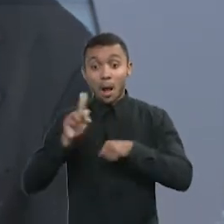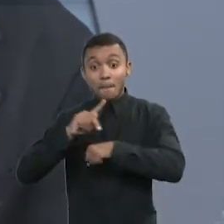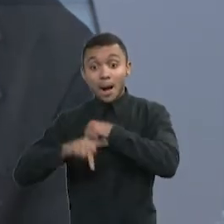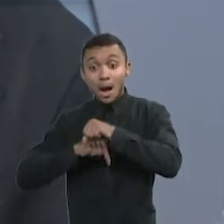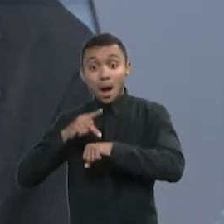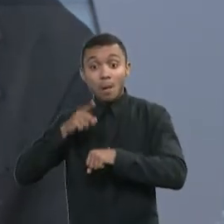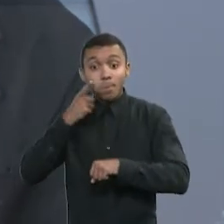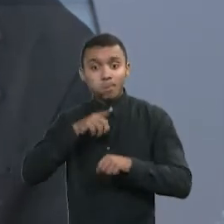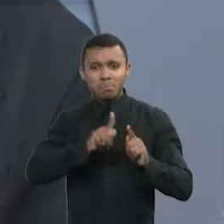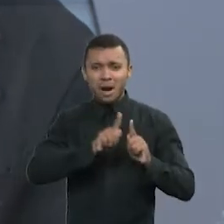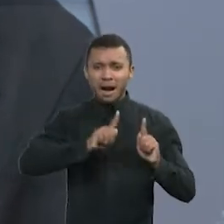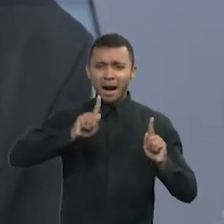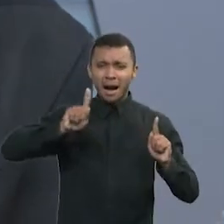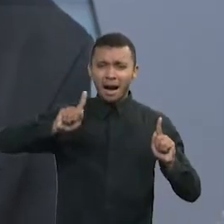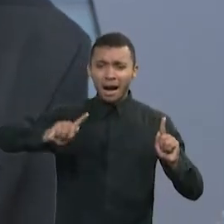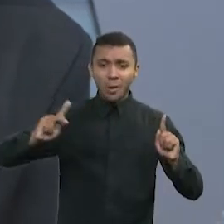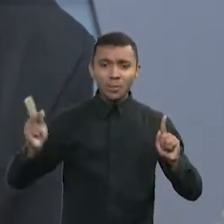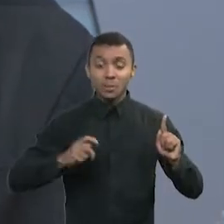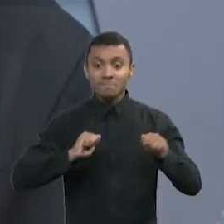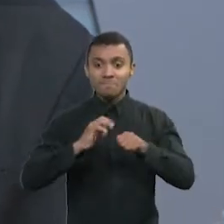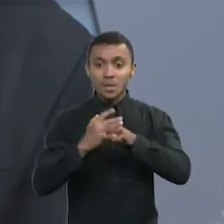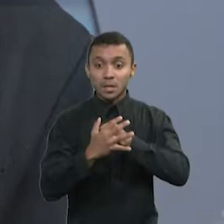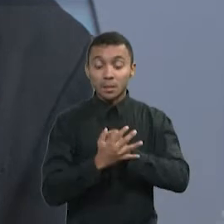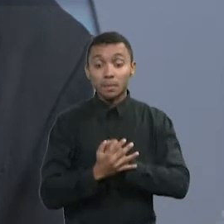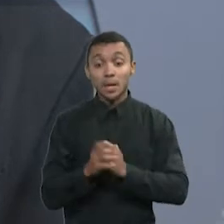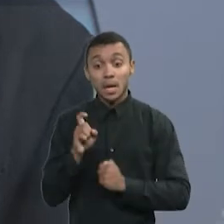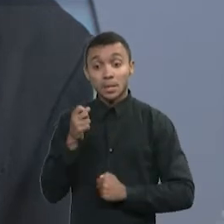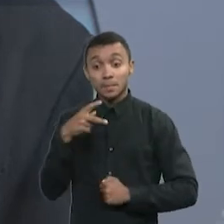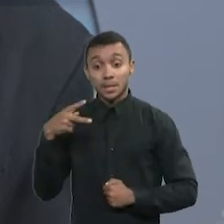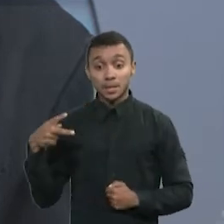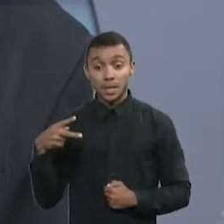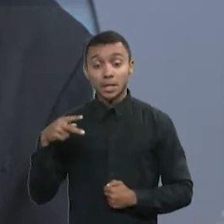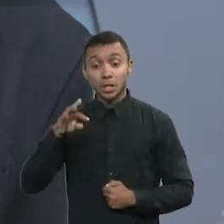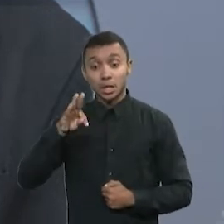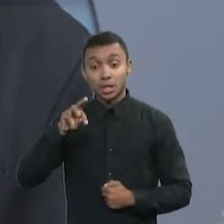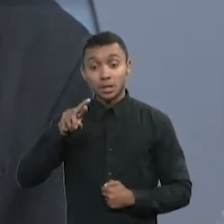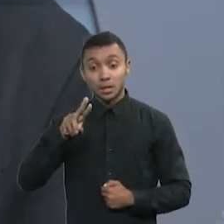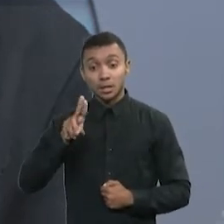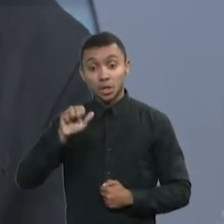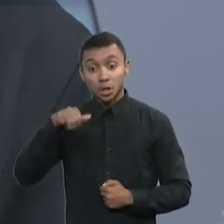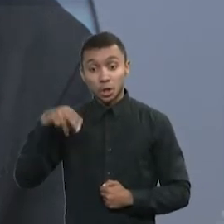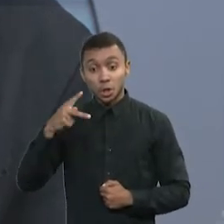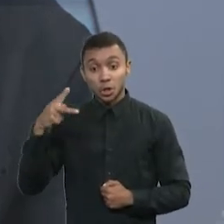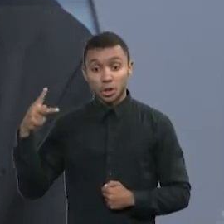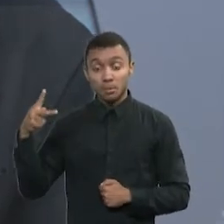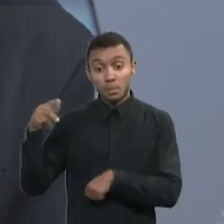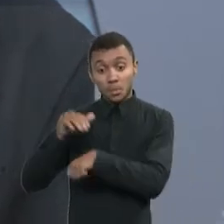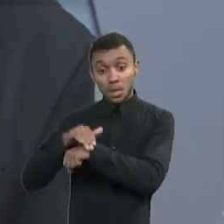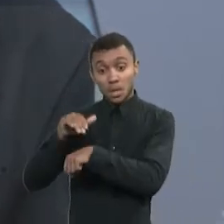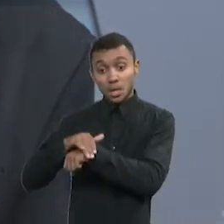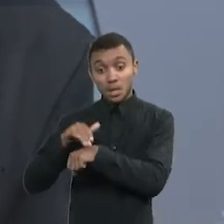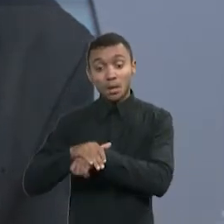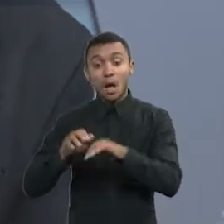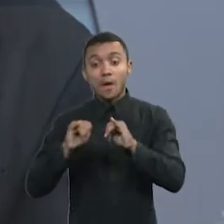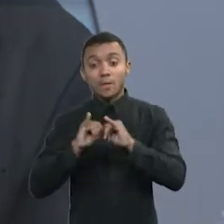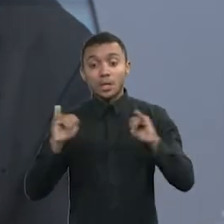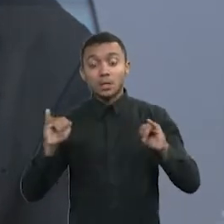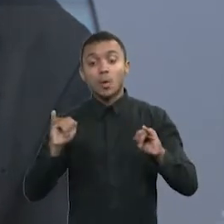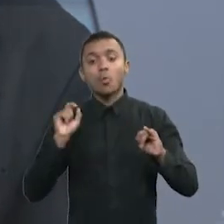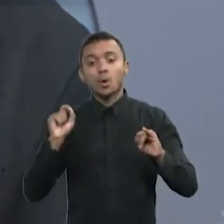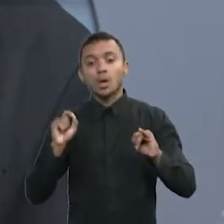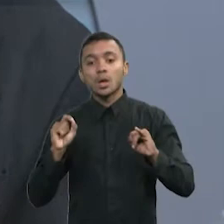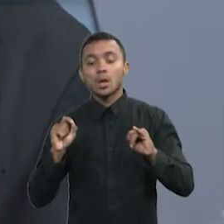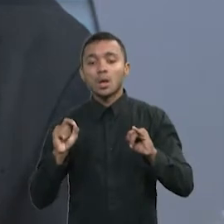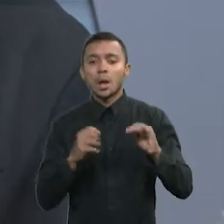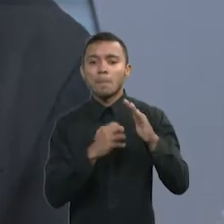o presidente dos Estados Unidos, que era o Trump, ele reduziu taxas de